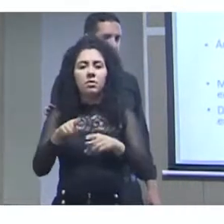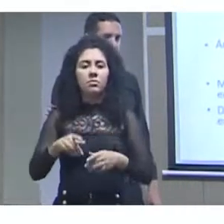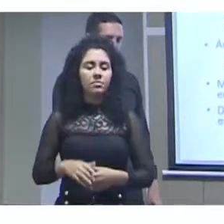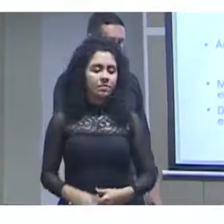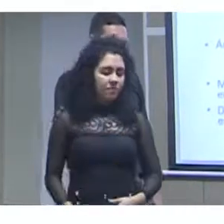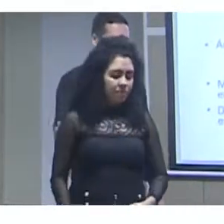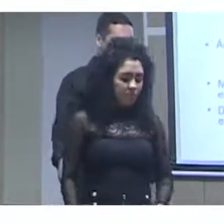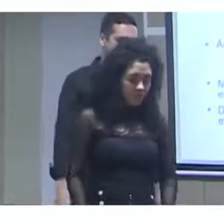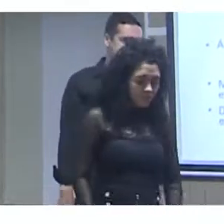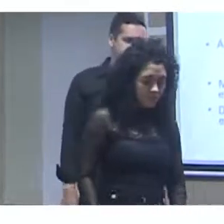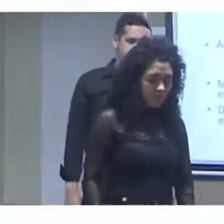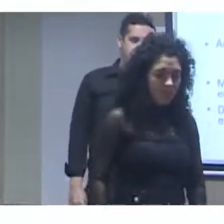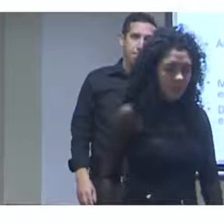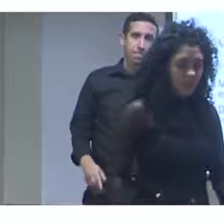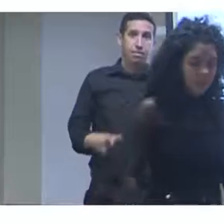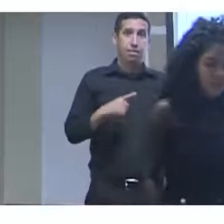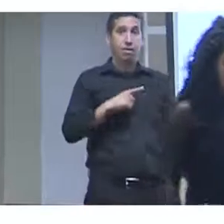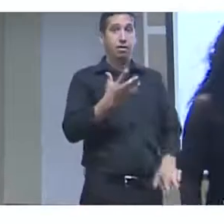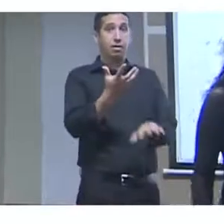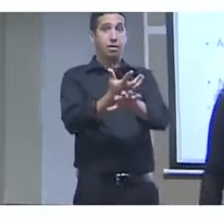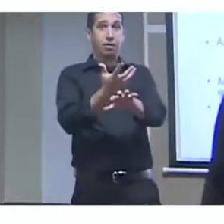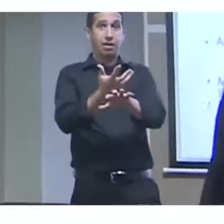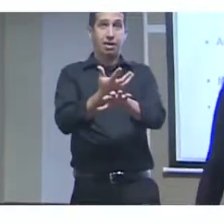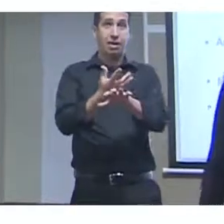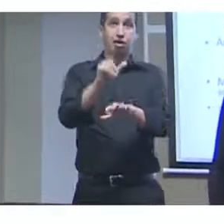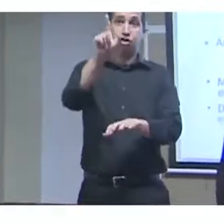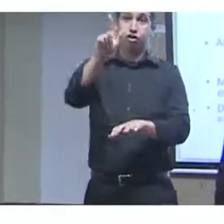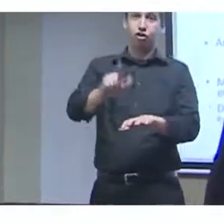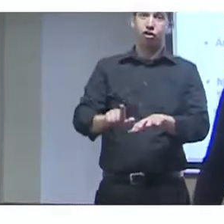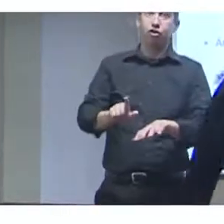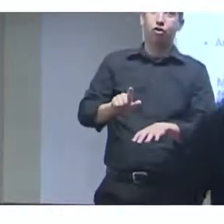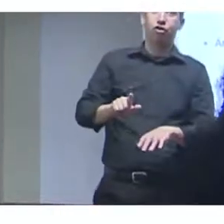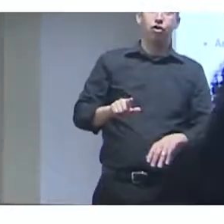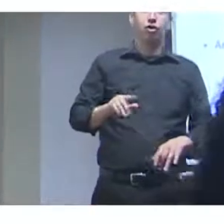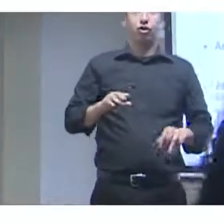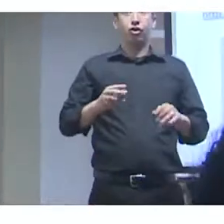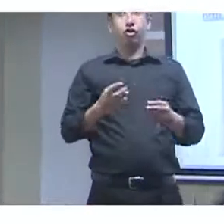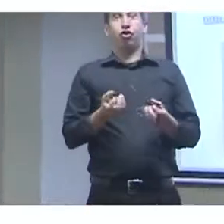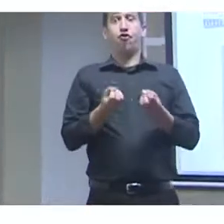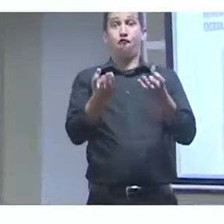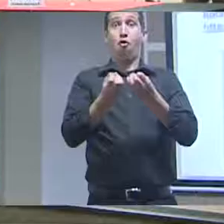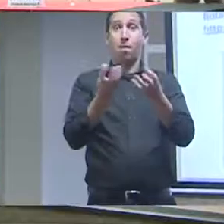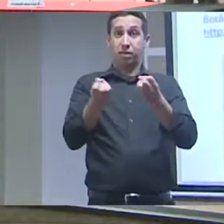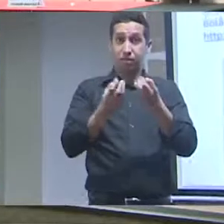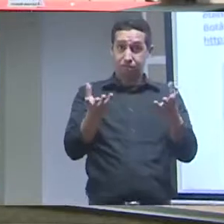profissional. Eu tenho o privilégio de dar uma disciplina lá que é gestão de informação em biodiversidade.